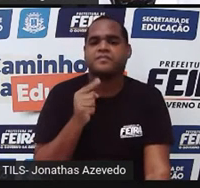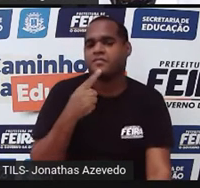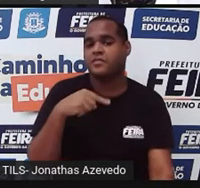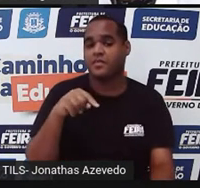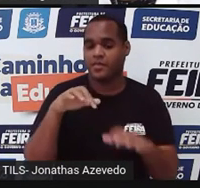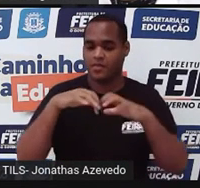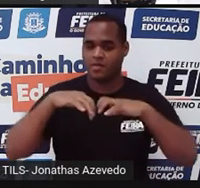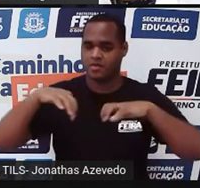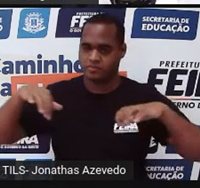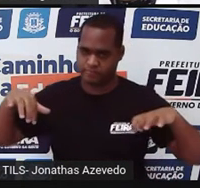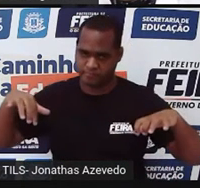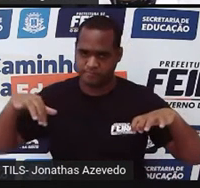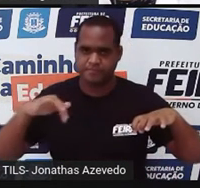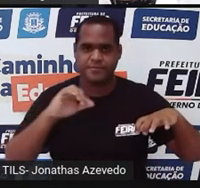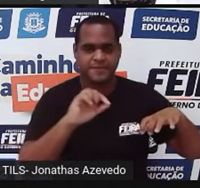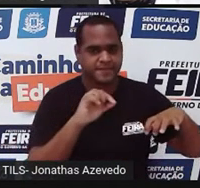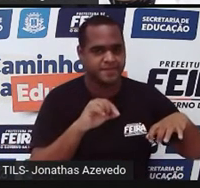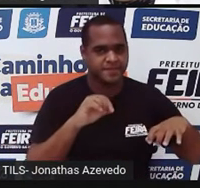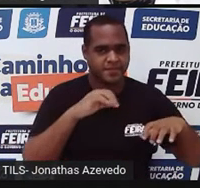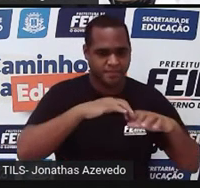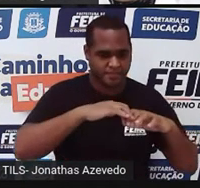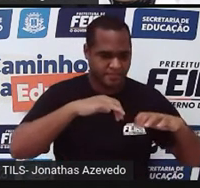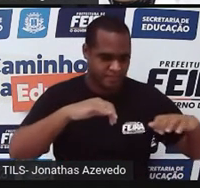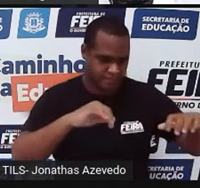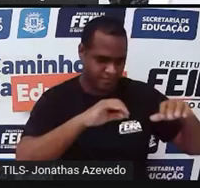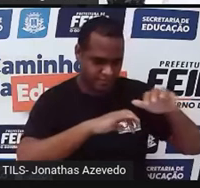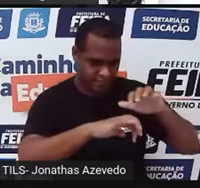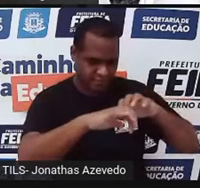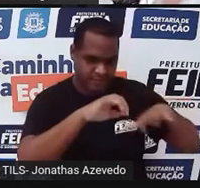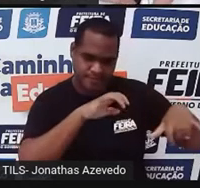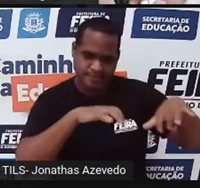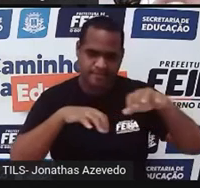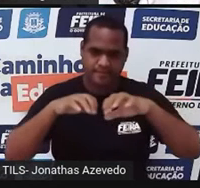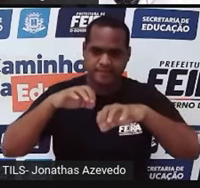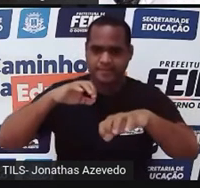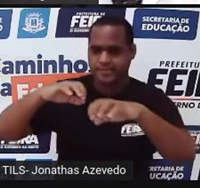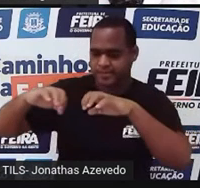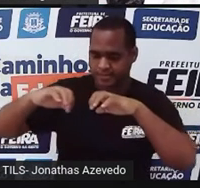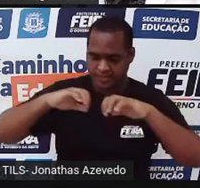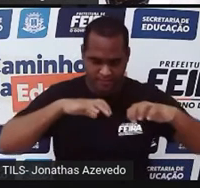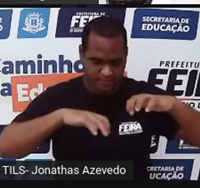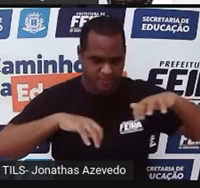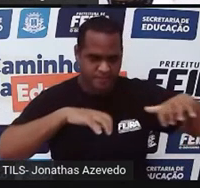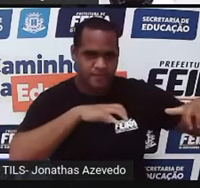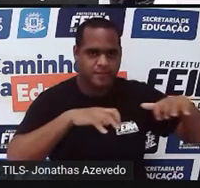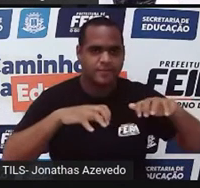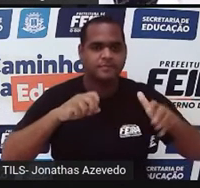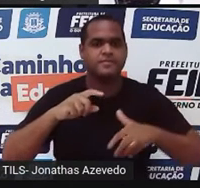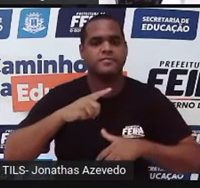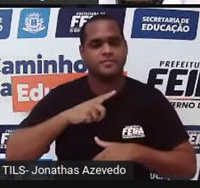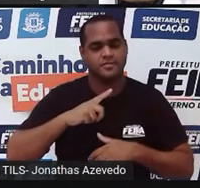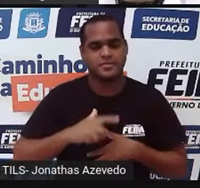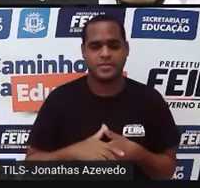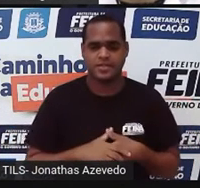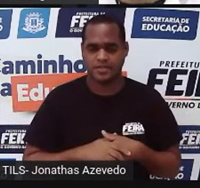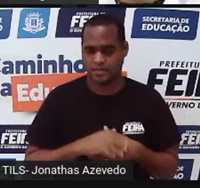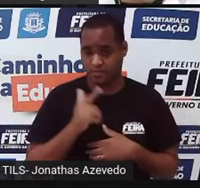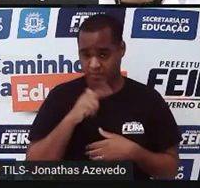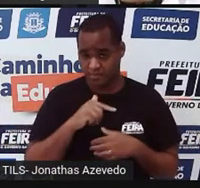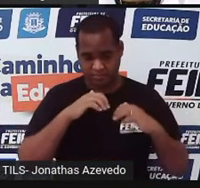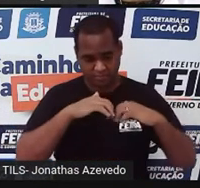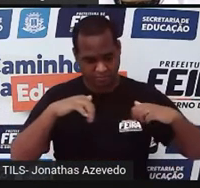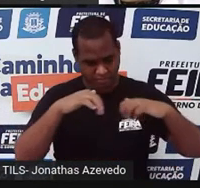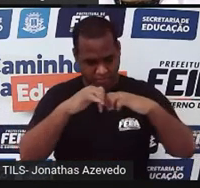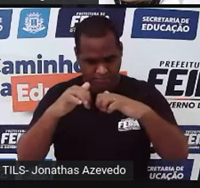separa os cômodos. A gente faz uma decomposição. Decomposição significa separar. E aí, quando a gente separa os